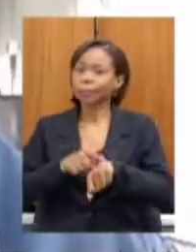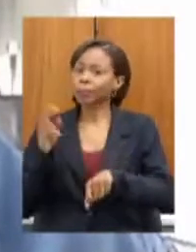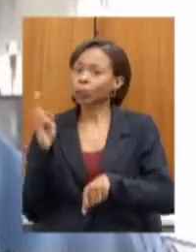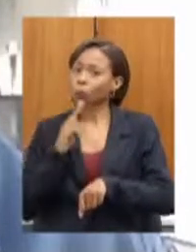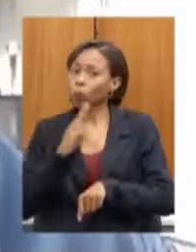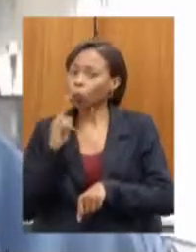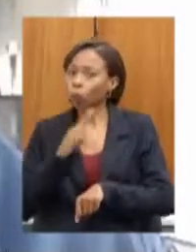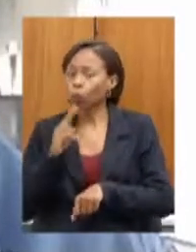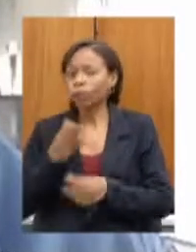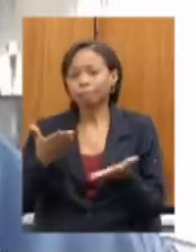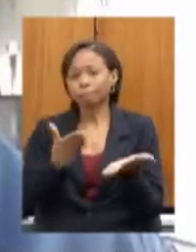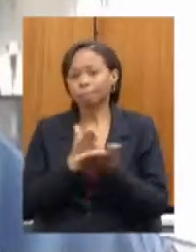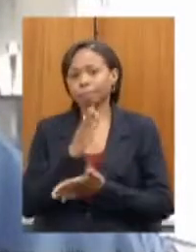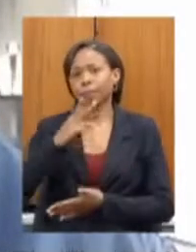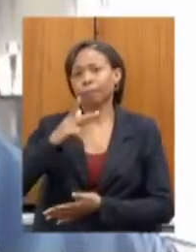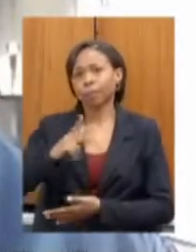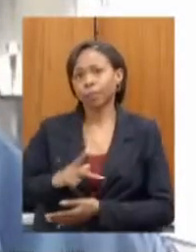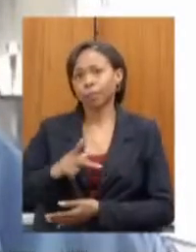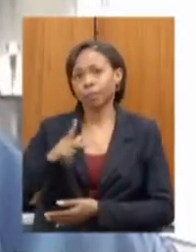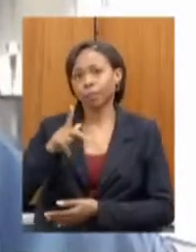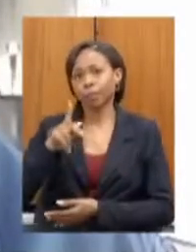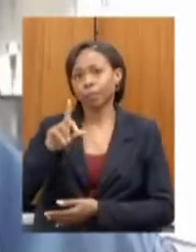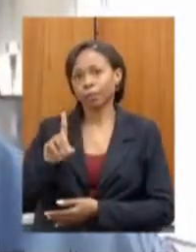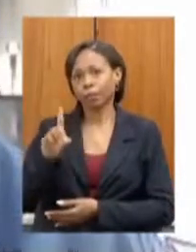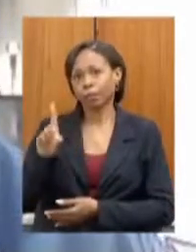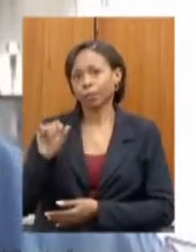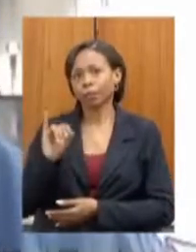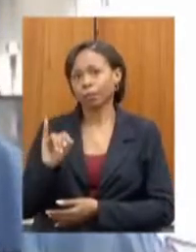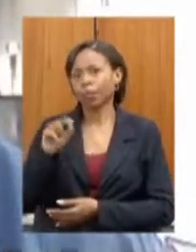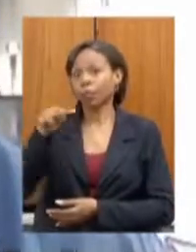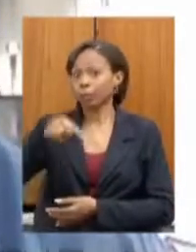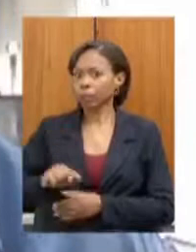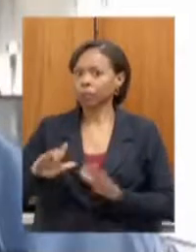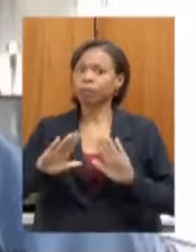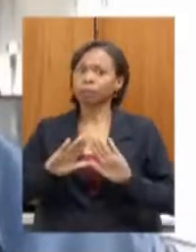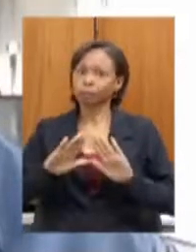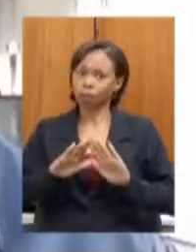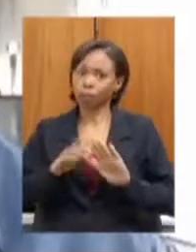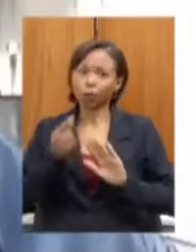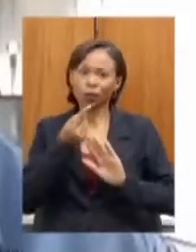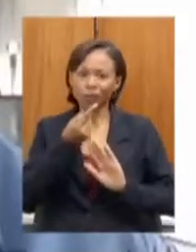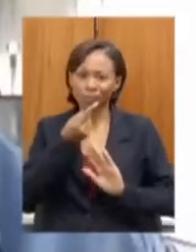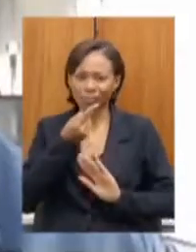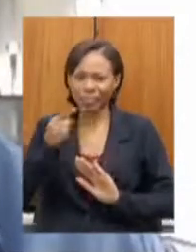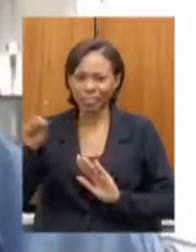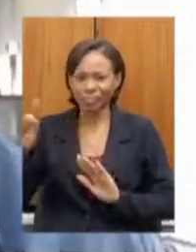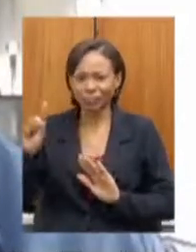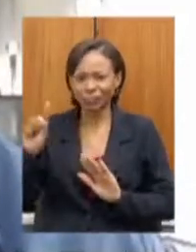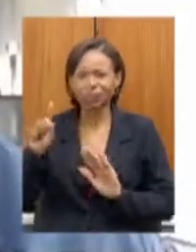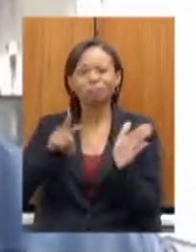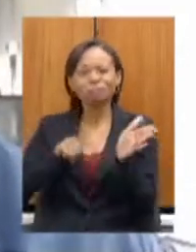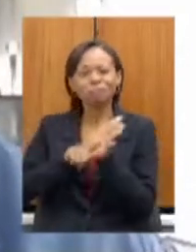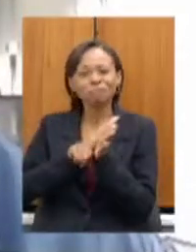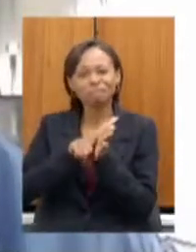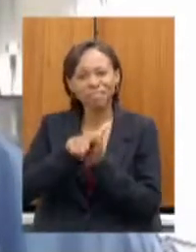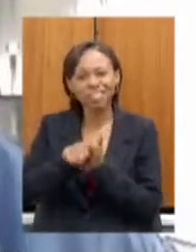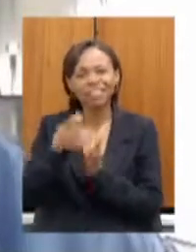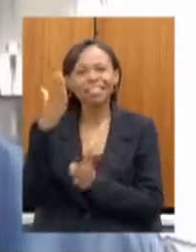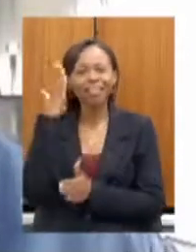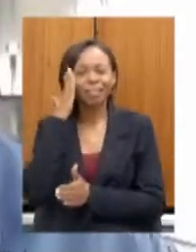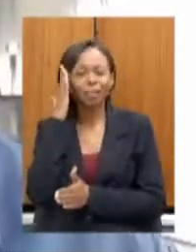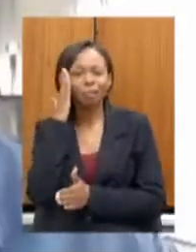aprovação desse PDDI aqui na Assembleia Legislativa. Uma última pergunta eu gostaria de saber